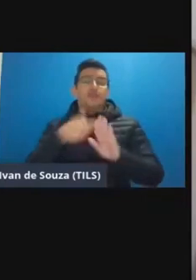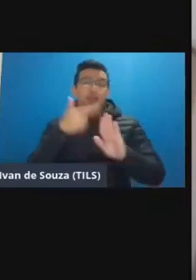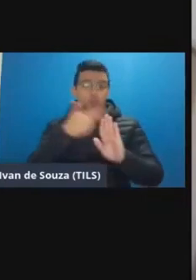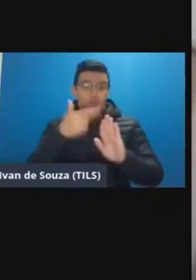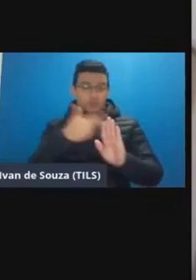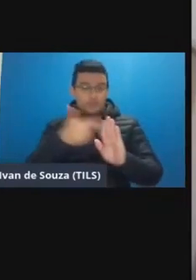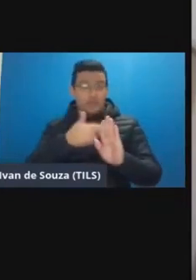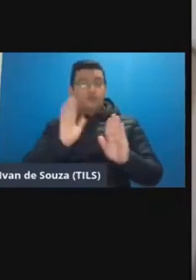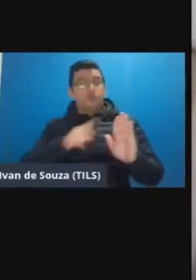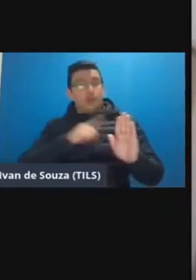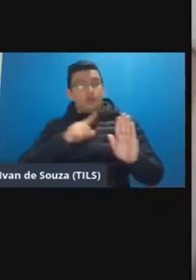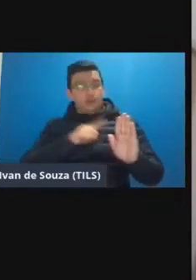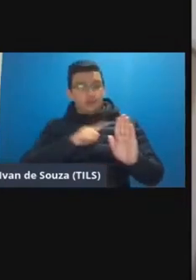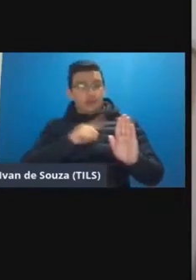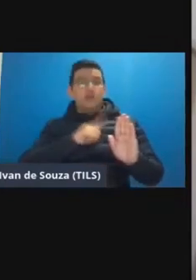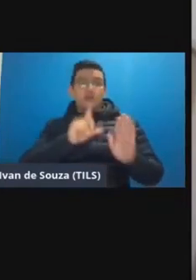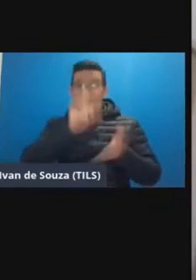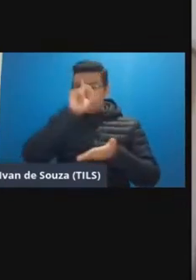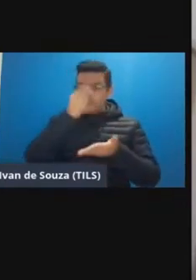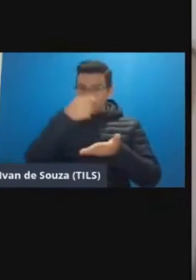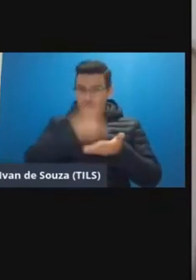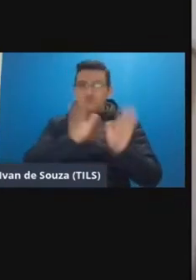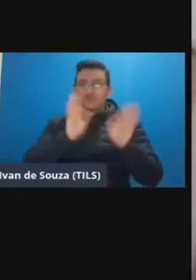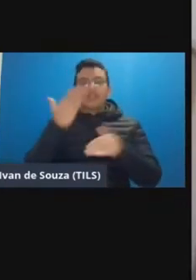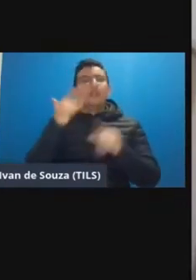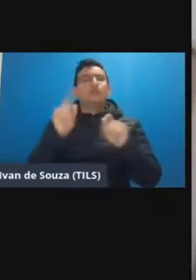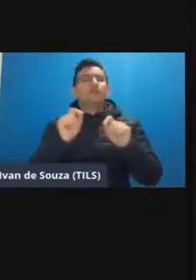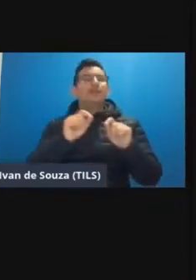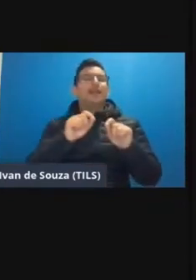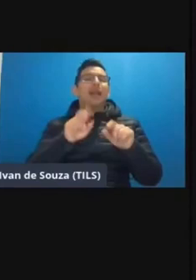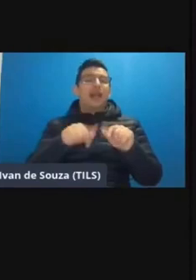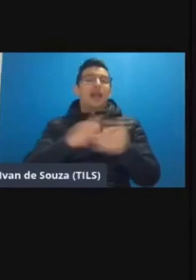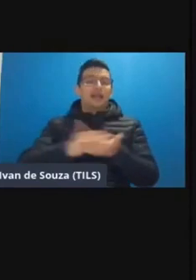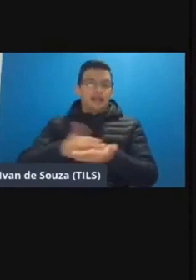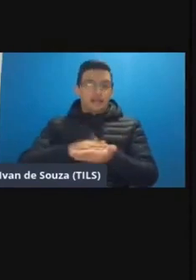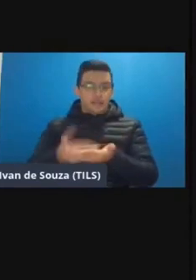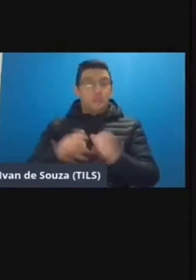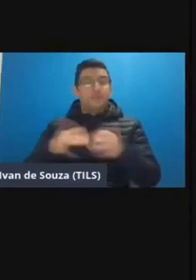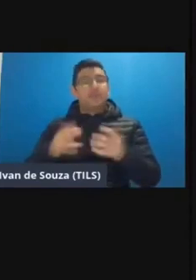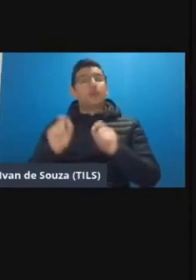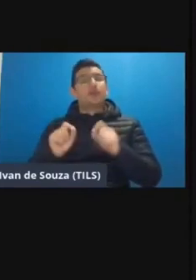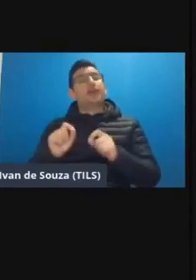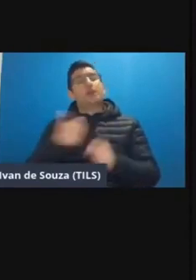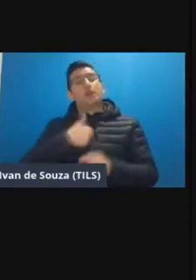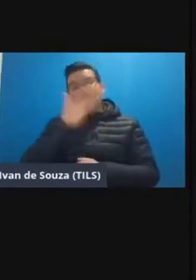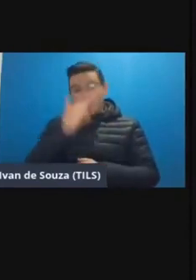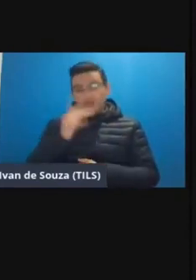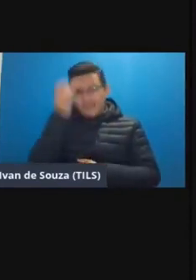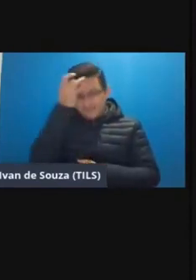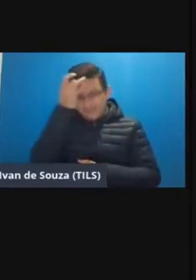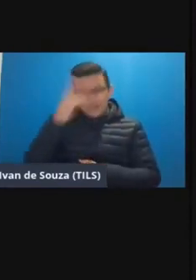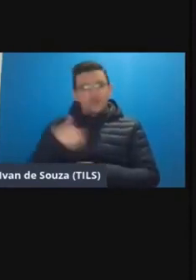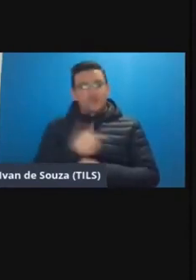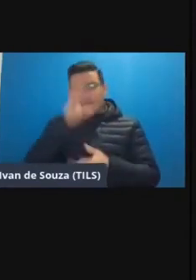essa essa definição né de ensino híbrido e aí com isso eu acho que fica muito fácil de